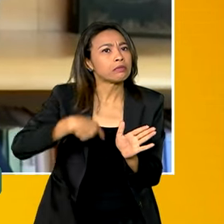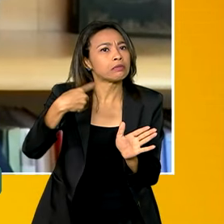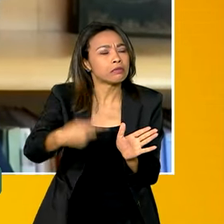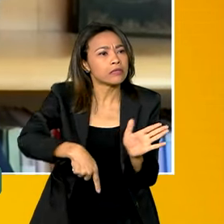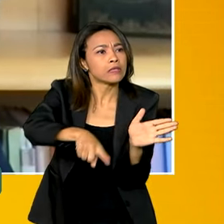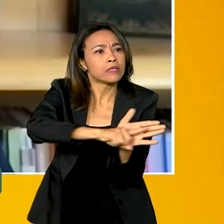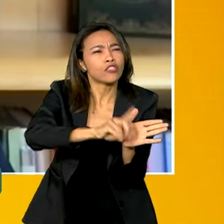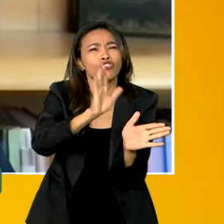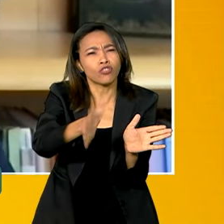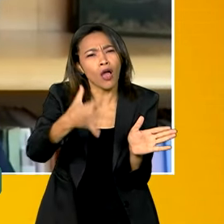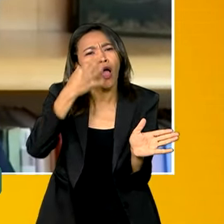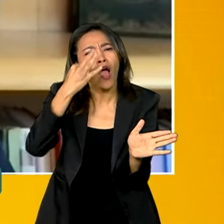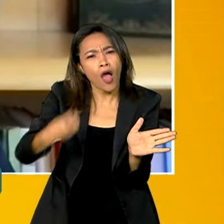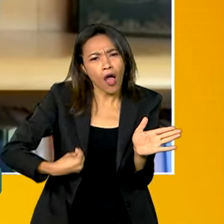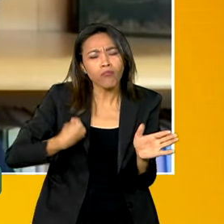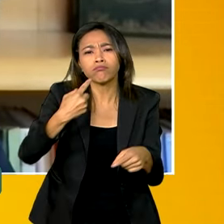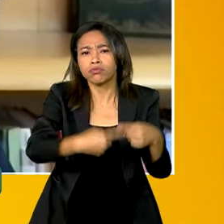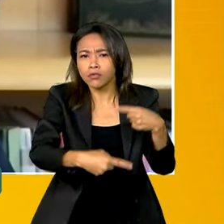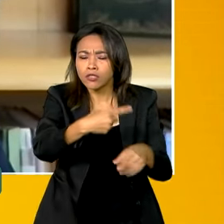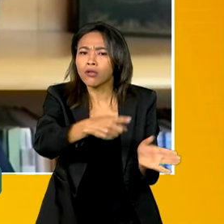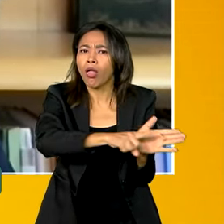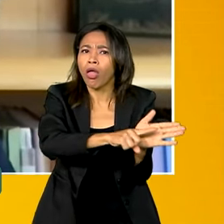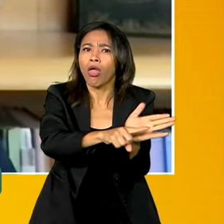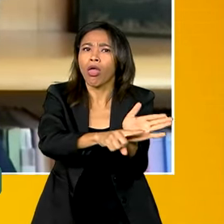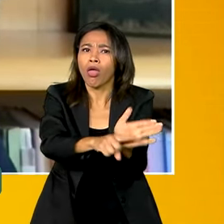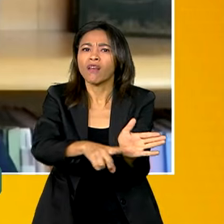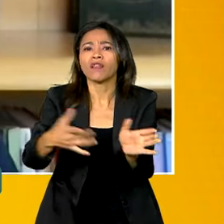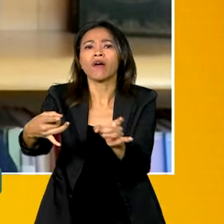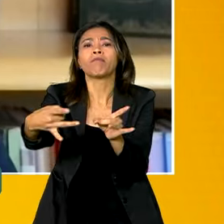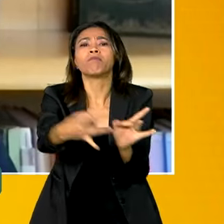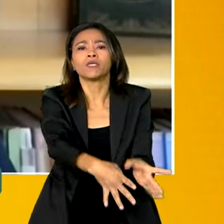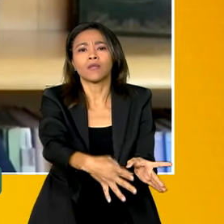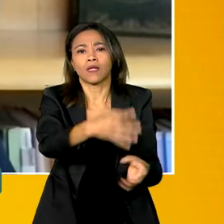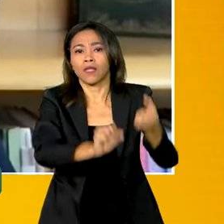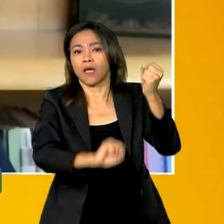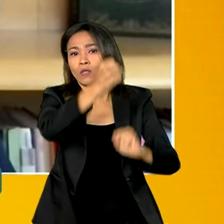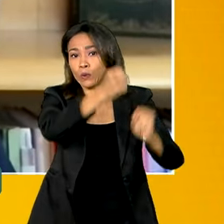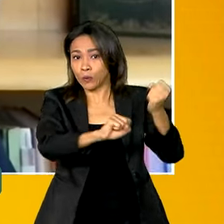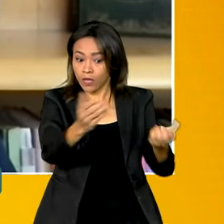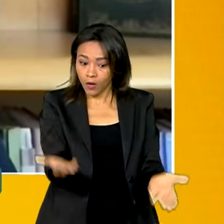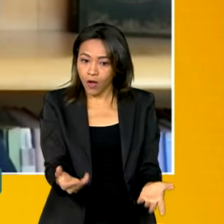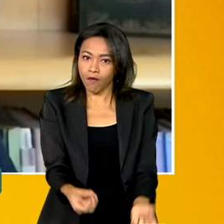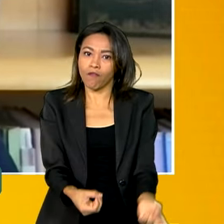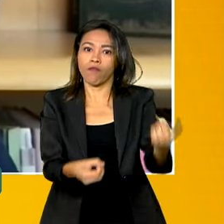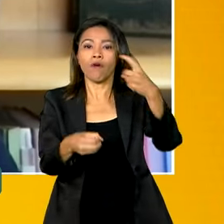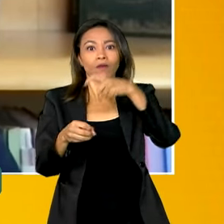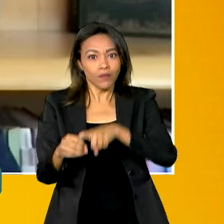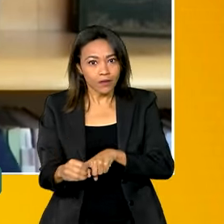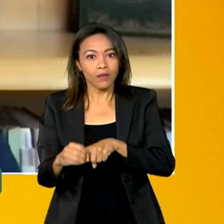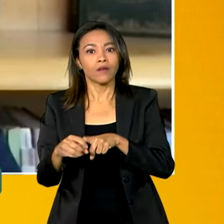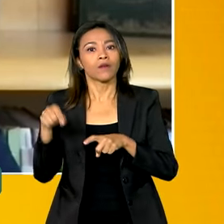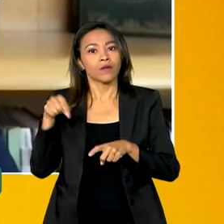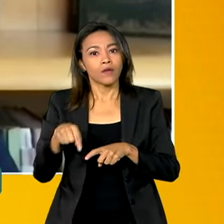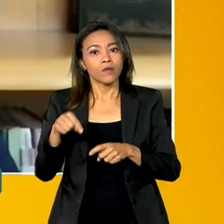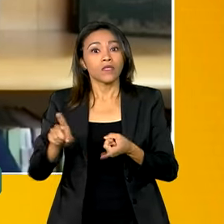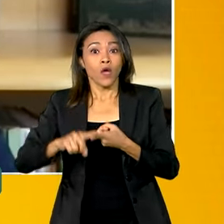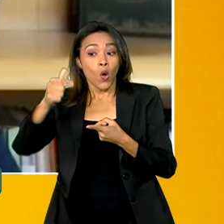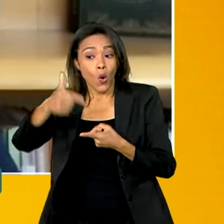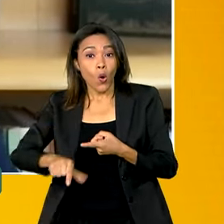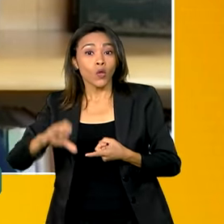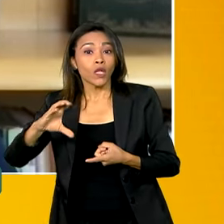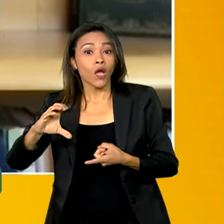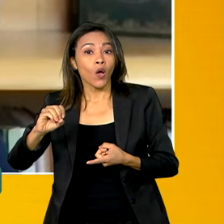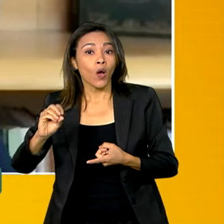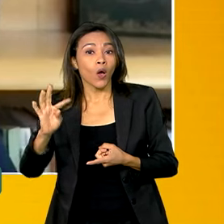já tinha sido implementada. A indústria nacional estava muito abandonada e nós retomamos todos esses investimentos. Cotas de tela também, nós